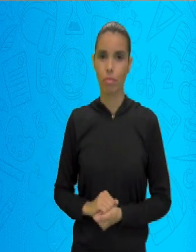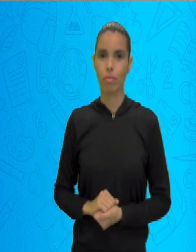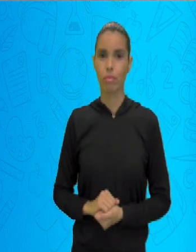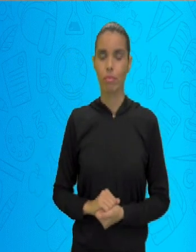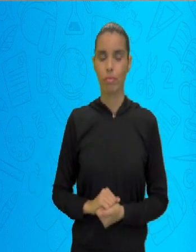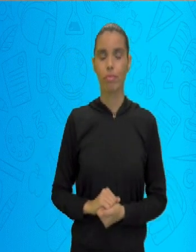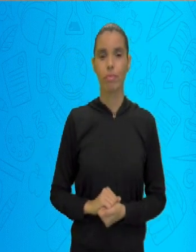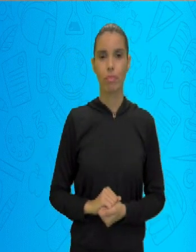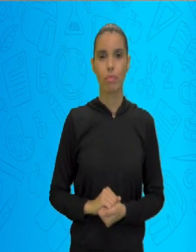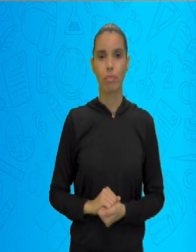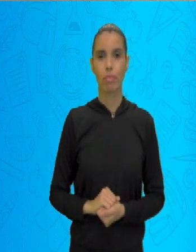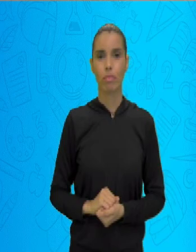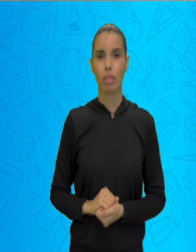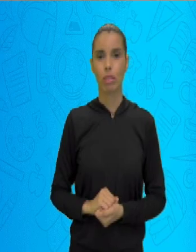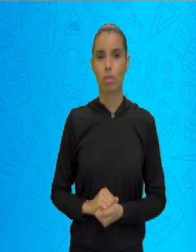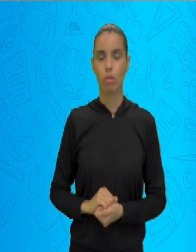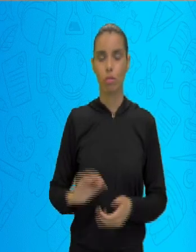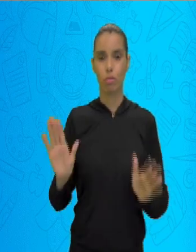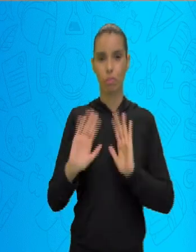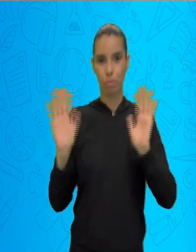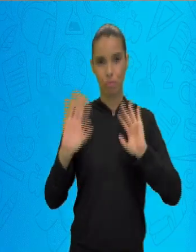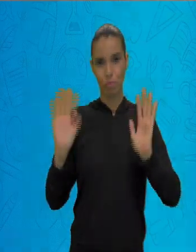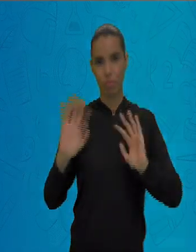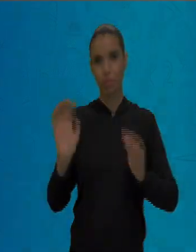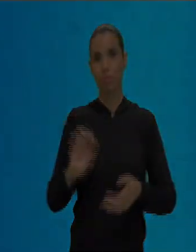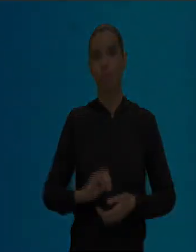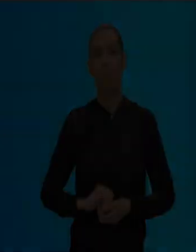SMEDGV. Tchau, tchau.